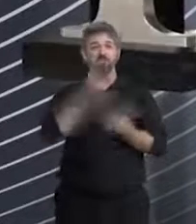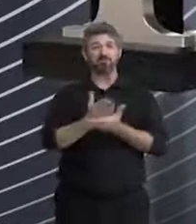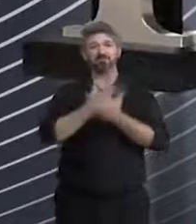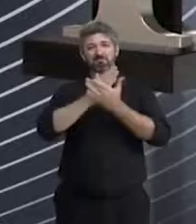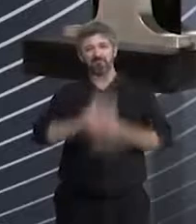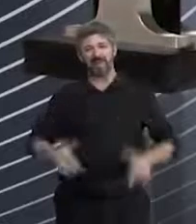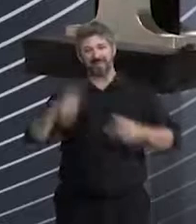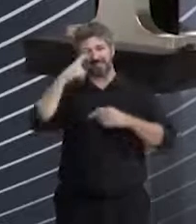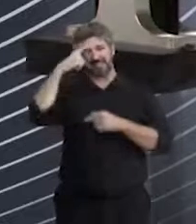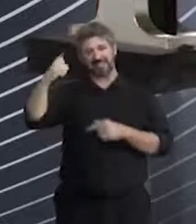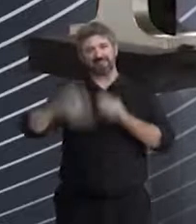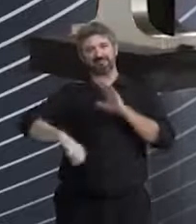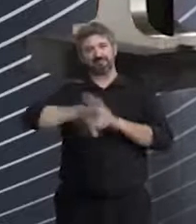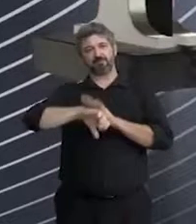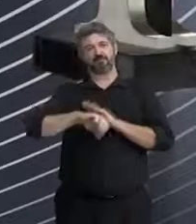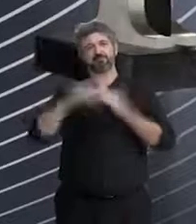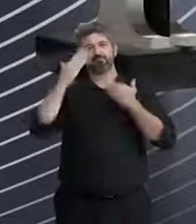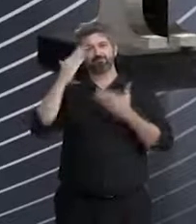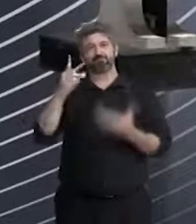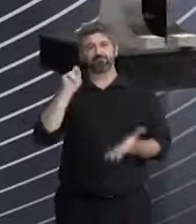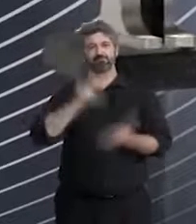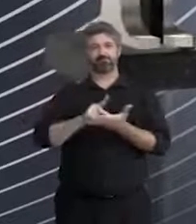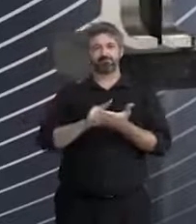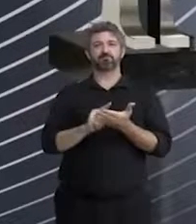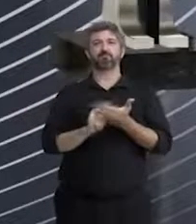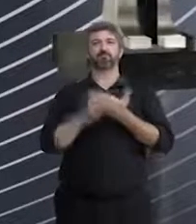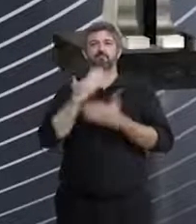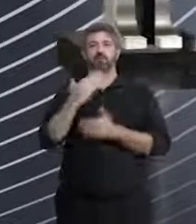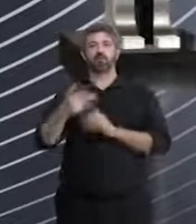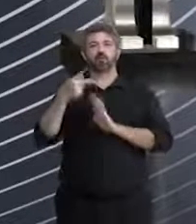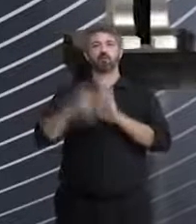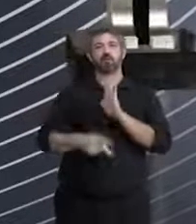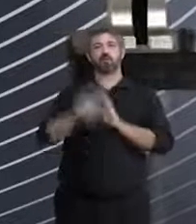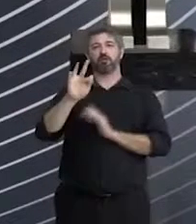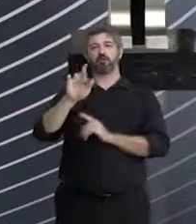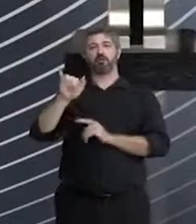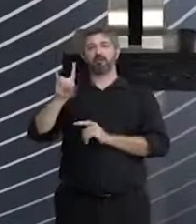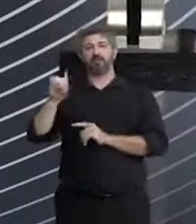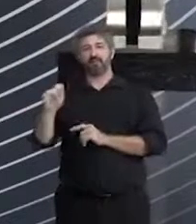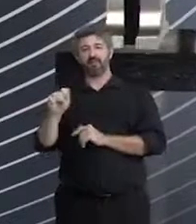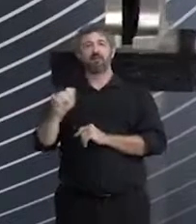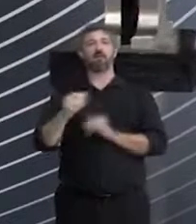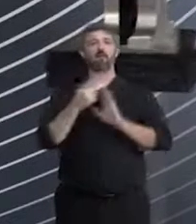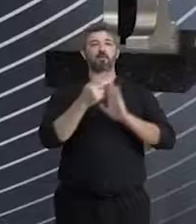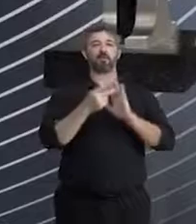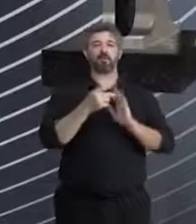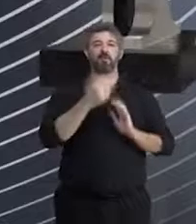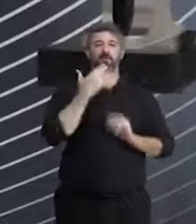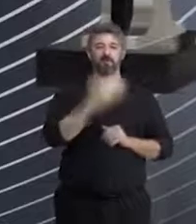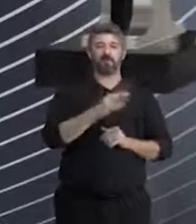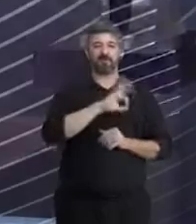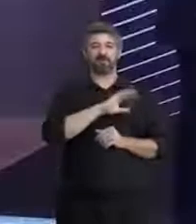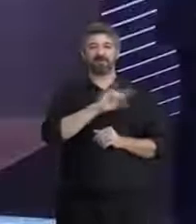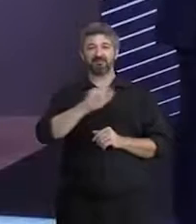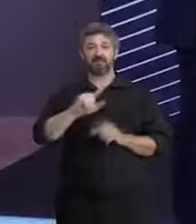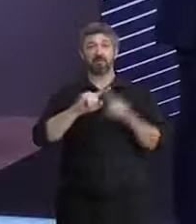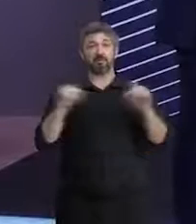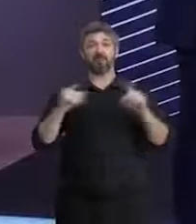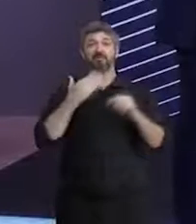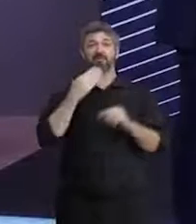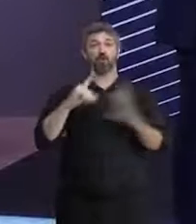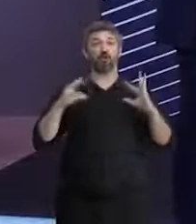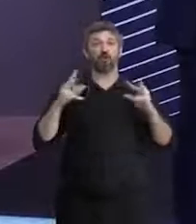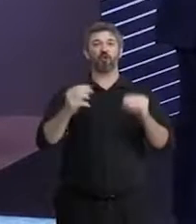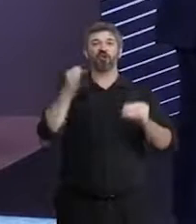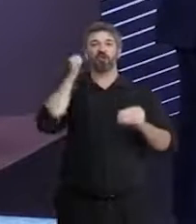crime tão bárbaro. Meu muito obrigado em nome do Projeto Frida, em nome da Polícia Civil, mas esse prêmio é para todas as meninas e